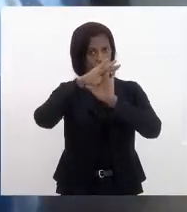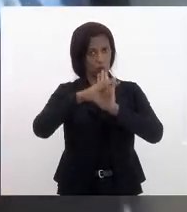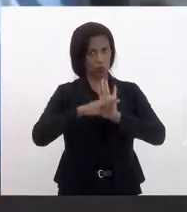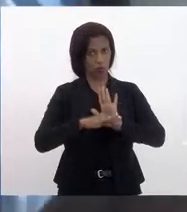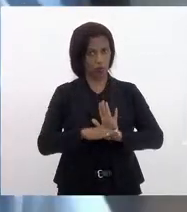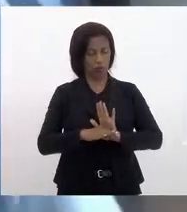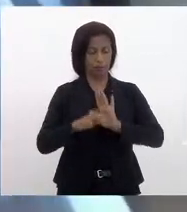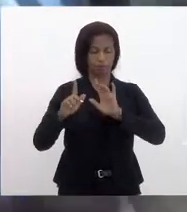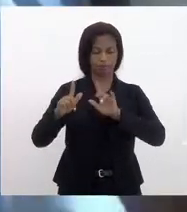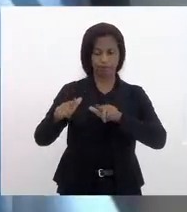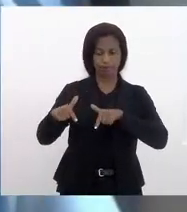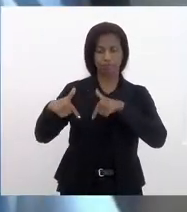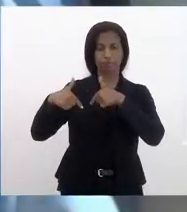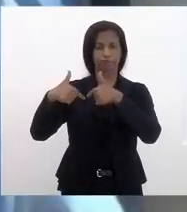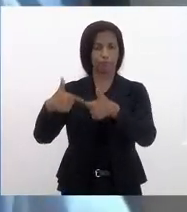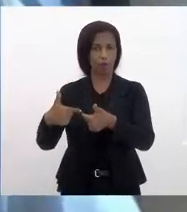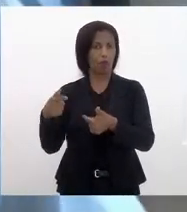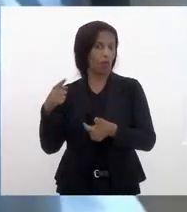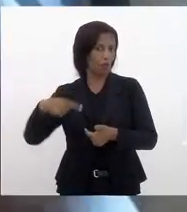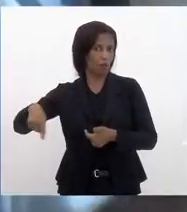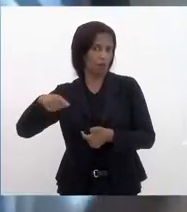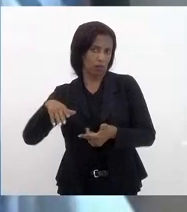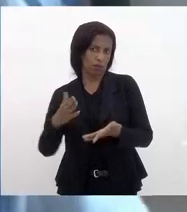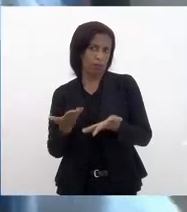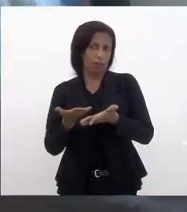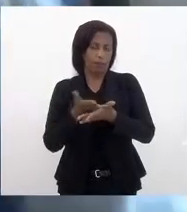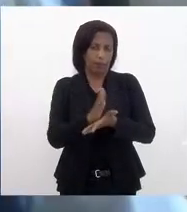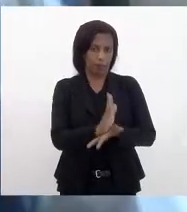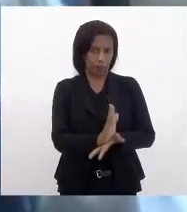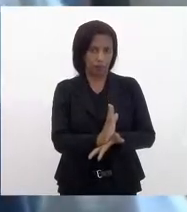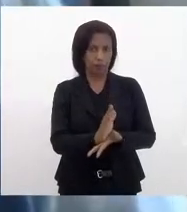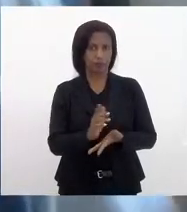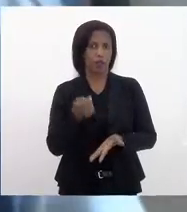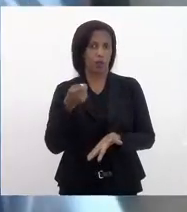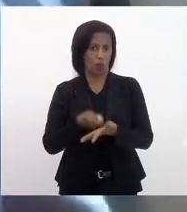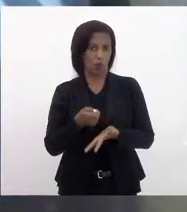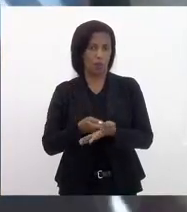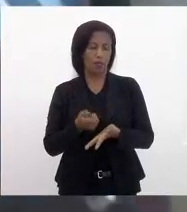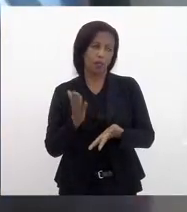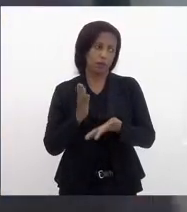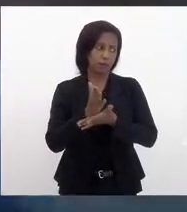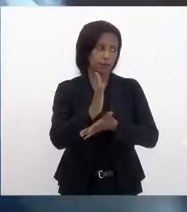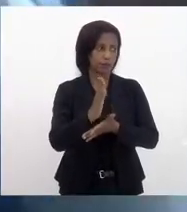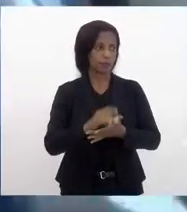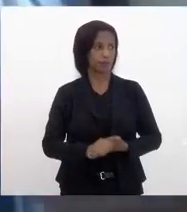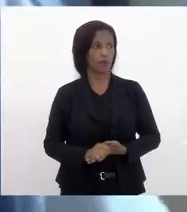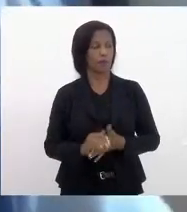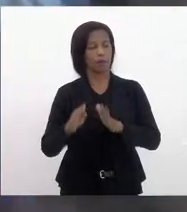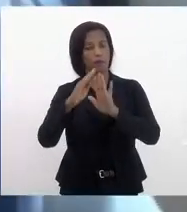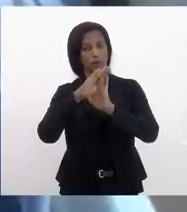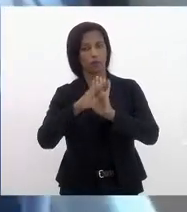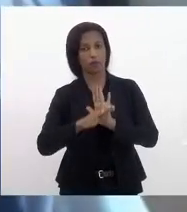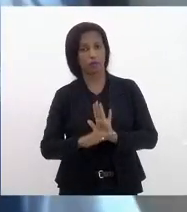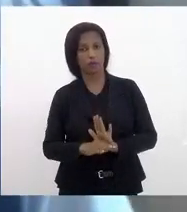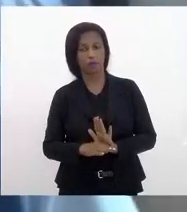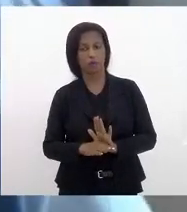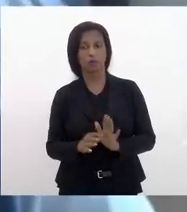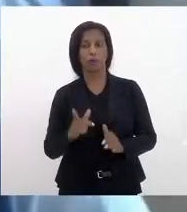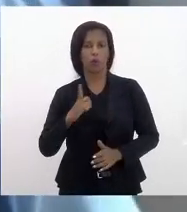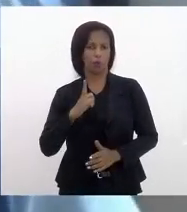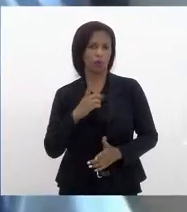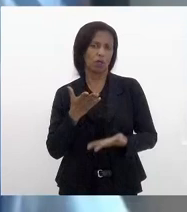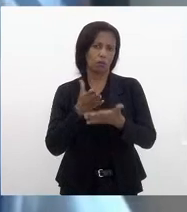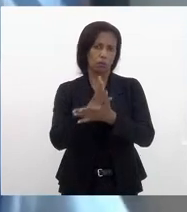um programa daqueles que a gente aprova aqui, não tem custo imediato, não obrigado a aplicar amanhã, mas um programa, como tem sido